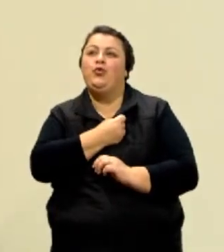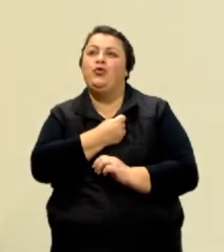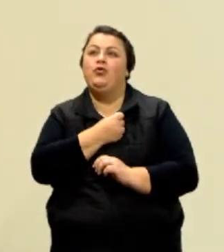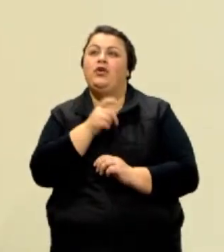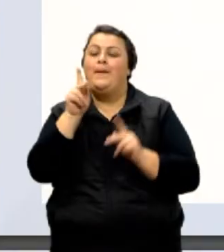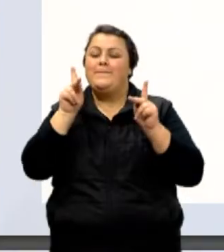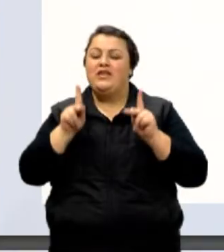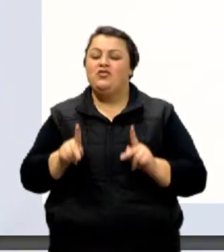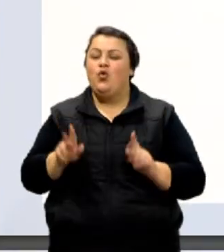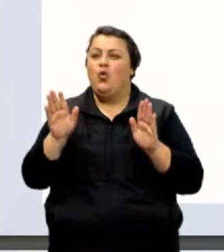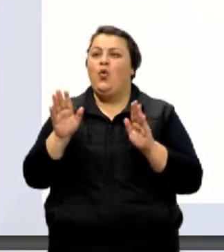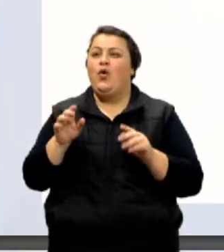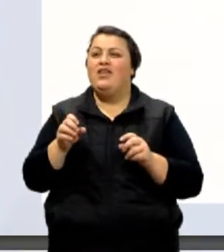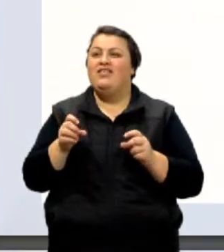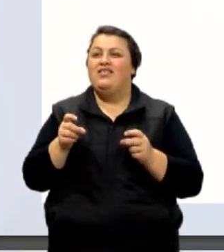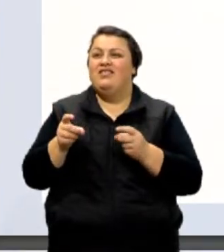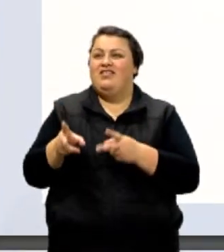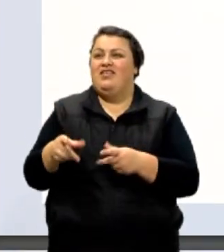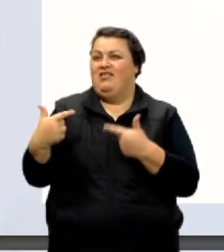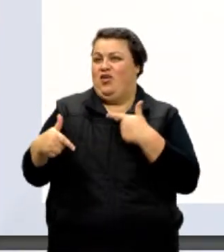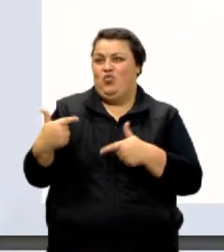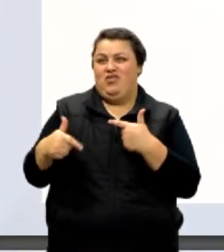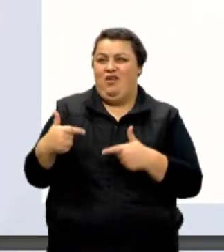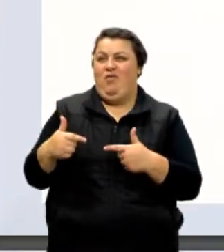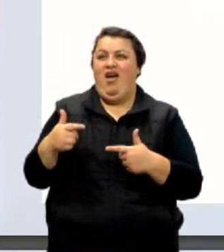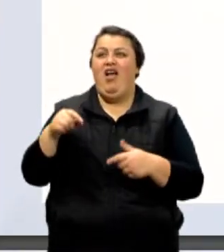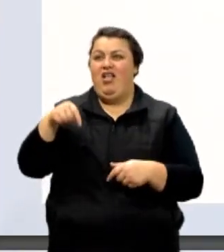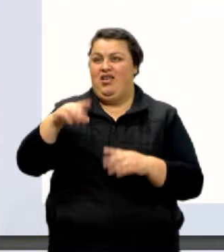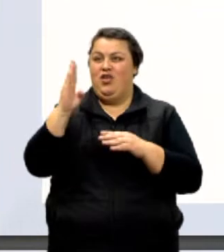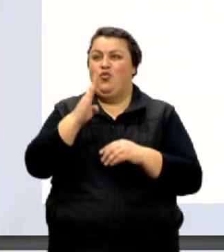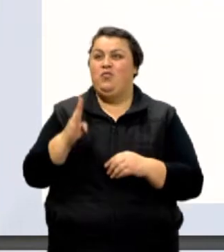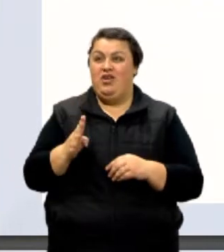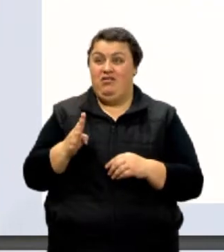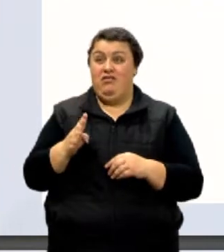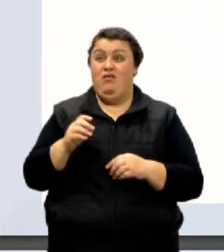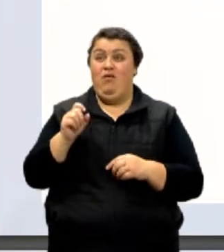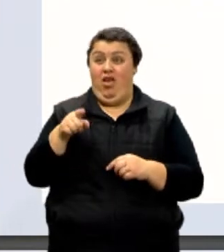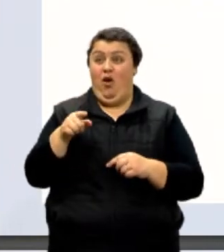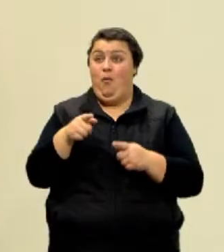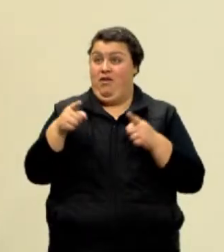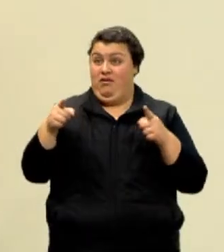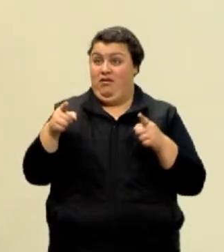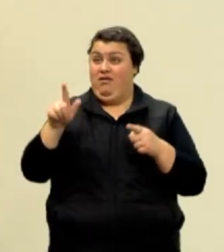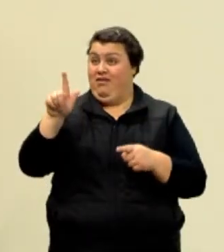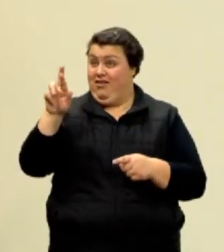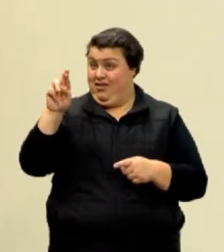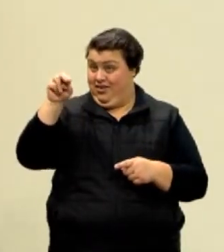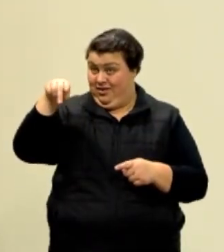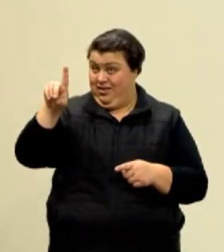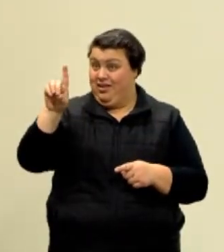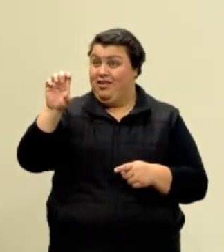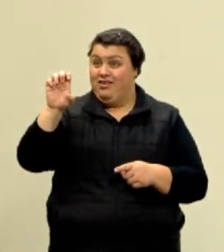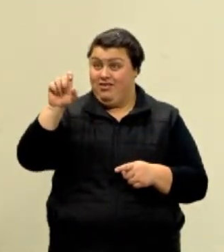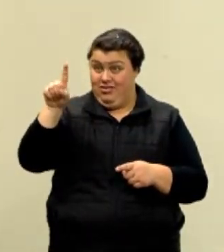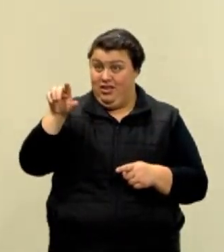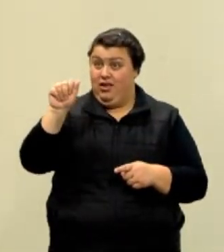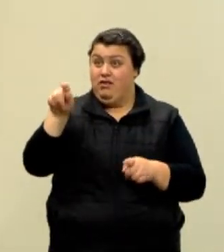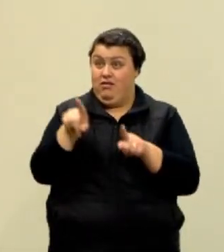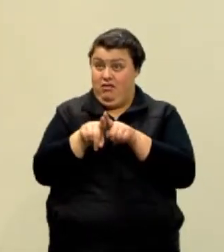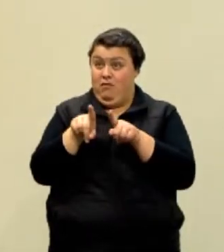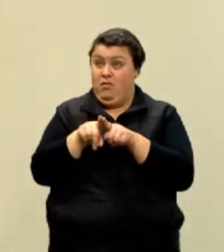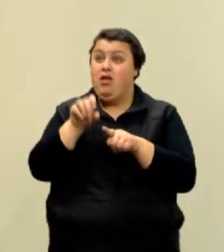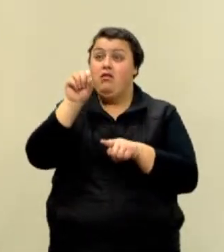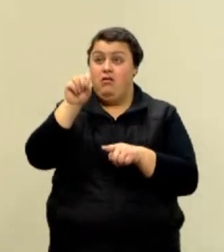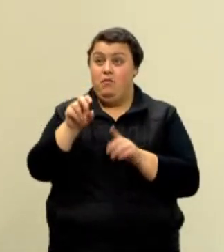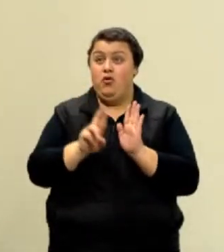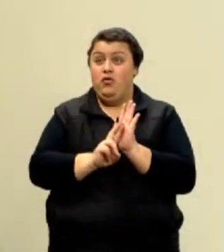O nome já diz, número de desempregados. É uma propriedade do país que pode ser expressa numericamente. Pode